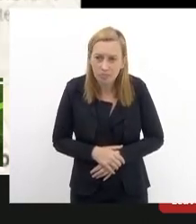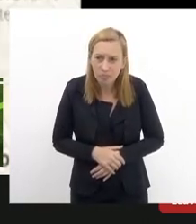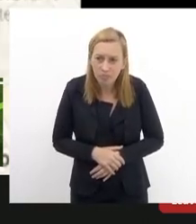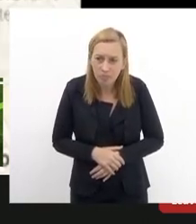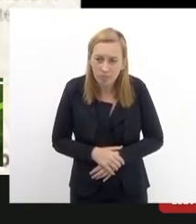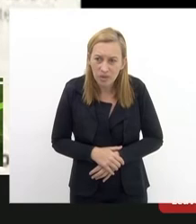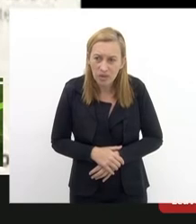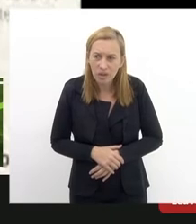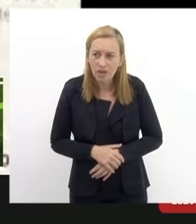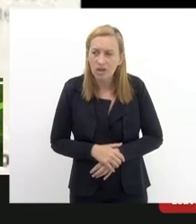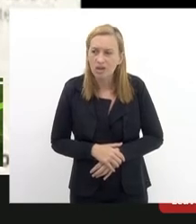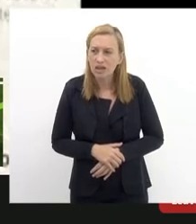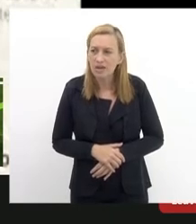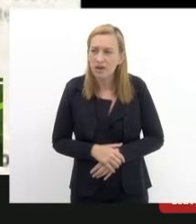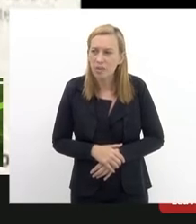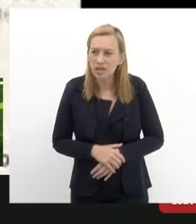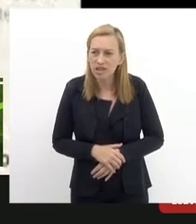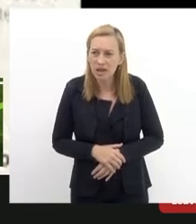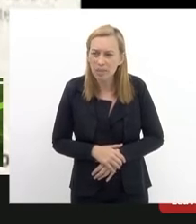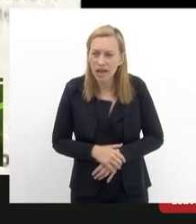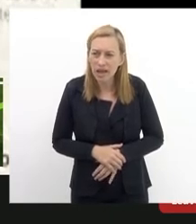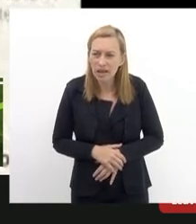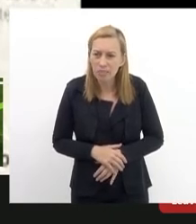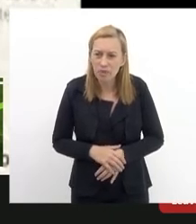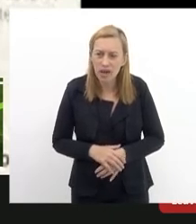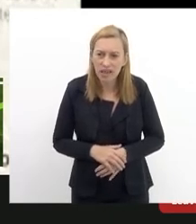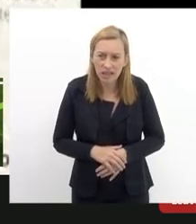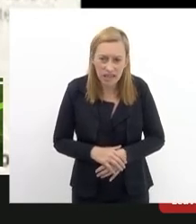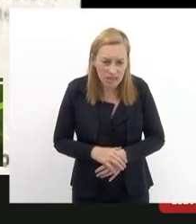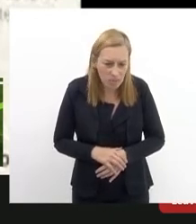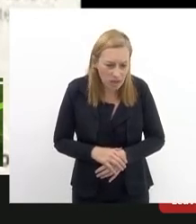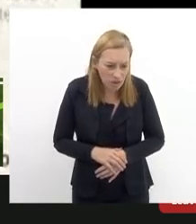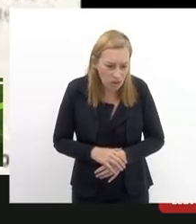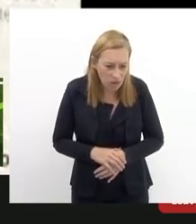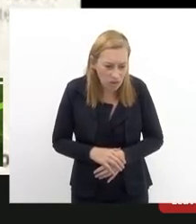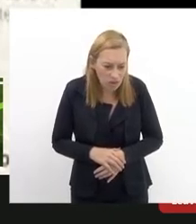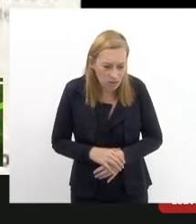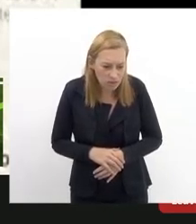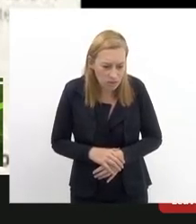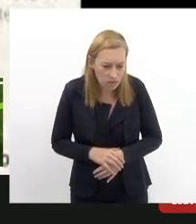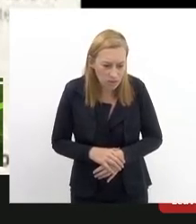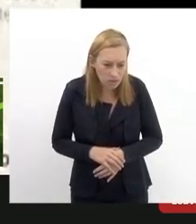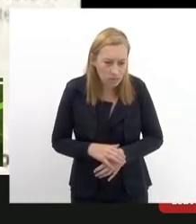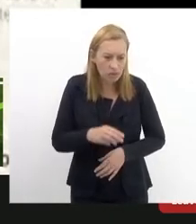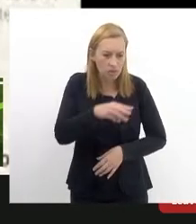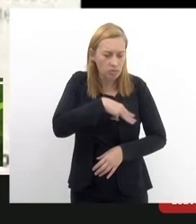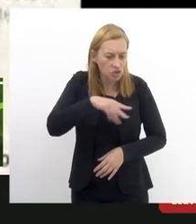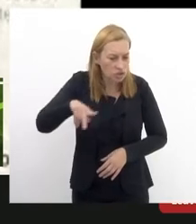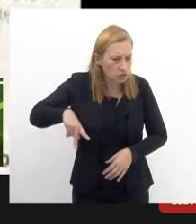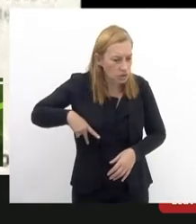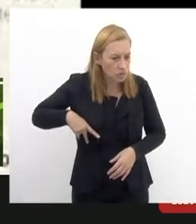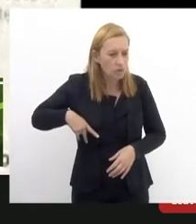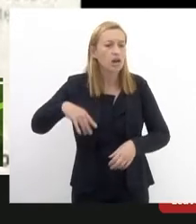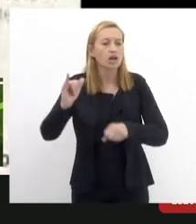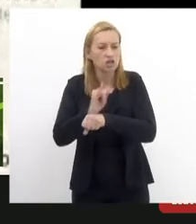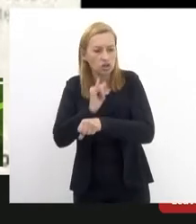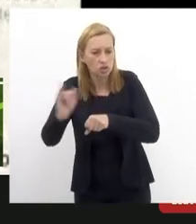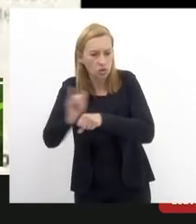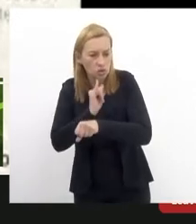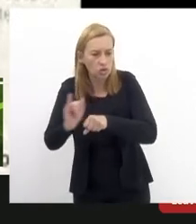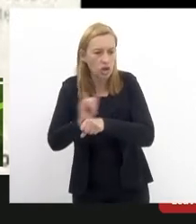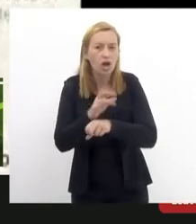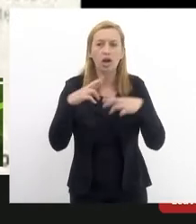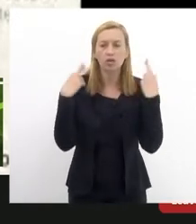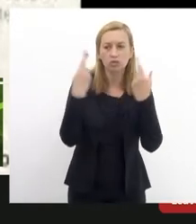se organiza se mobiliza encaminha ao ministério público articula audiências públicas essa é a